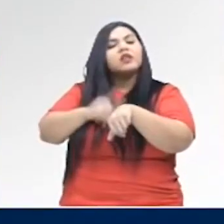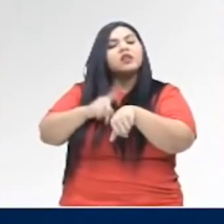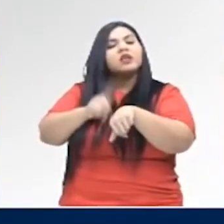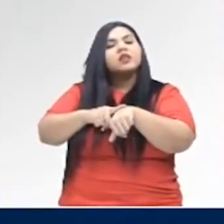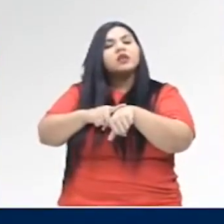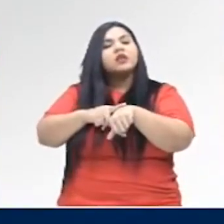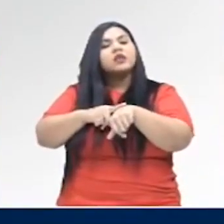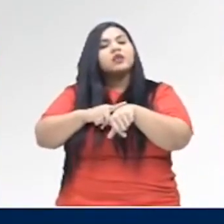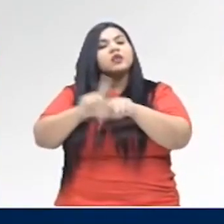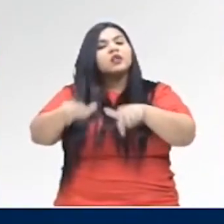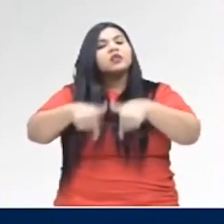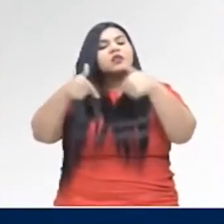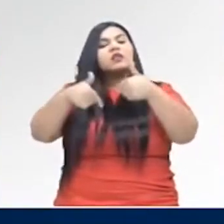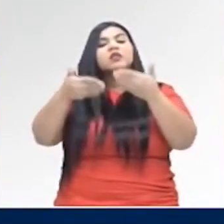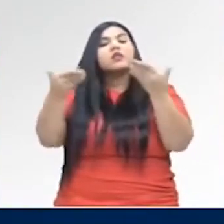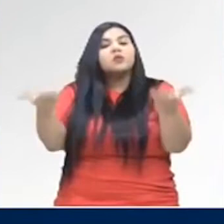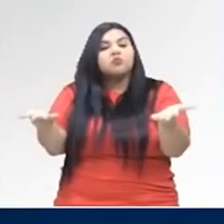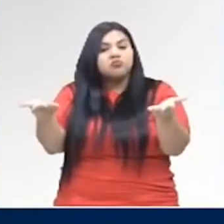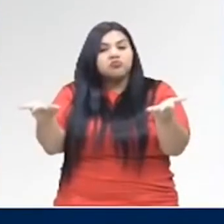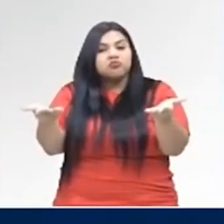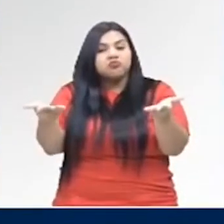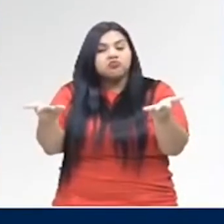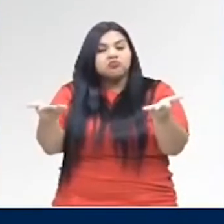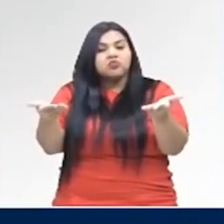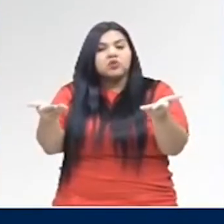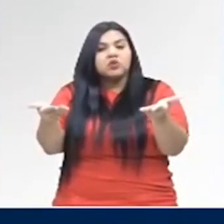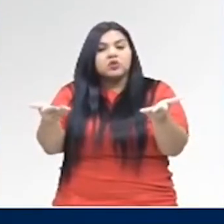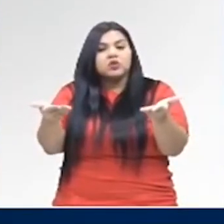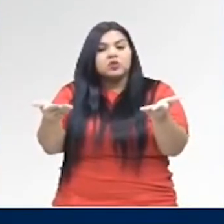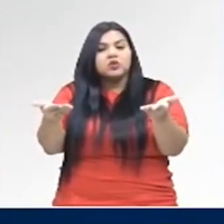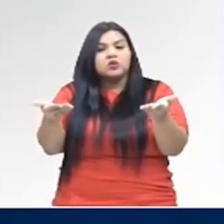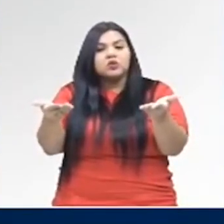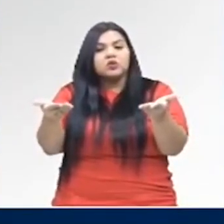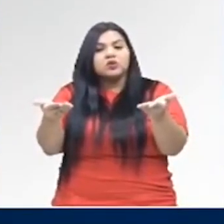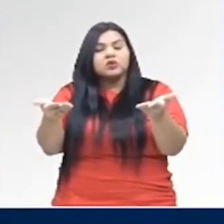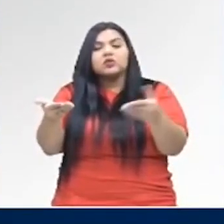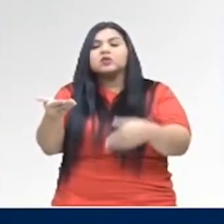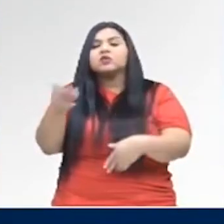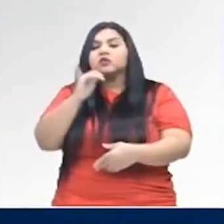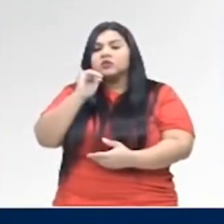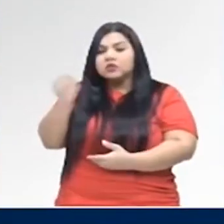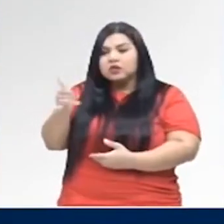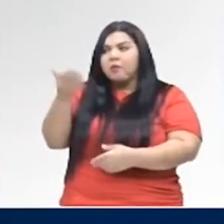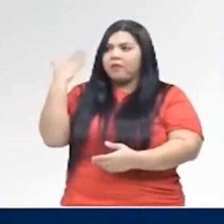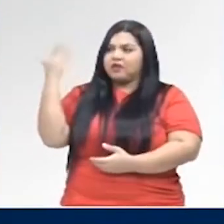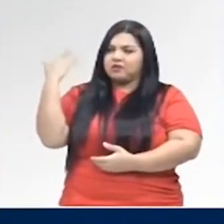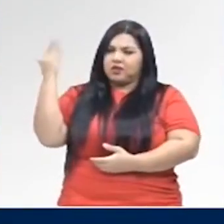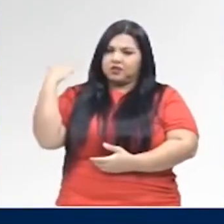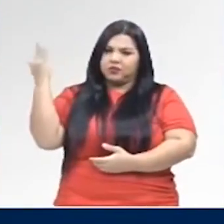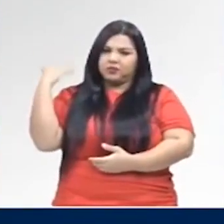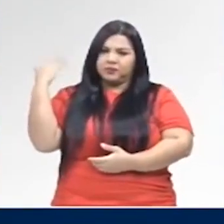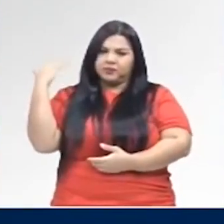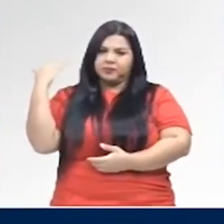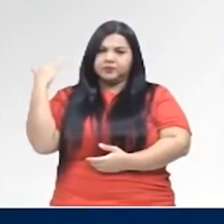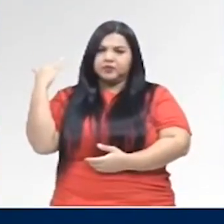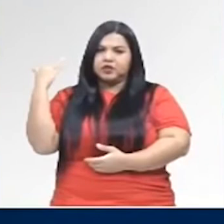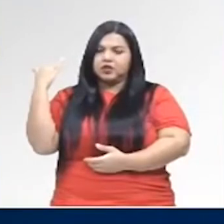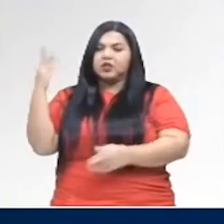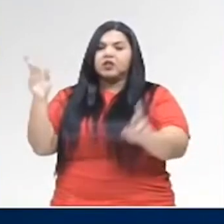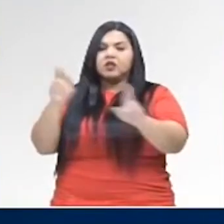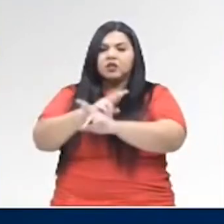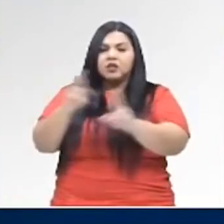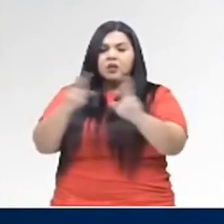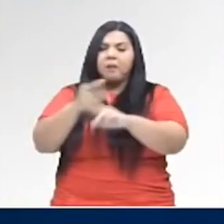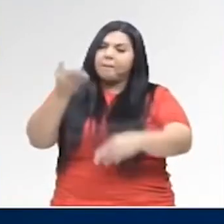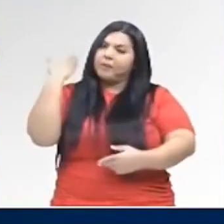situada essa ação em que momento? Em que momento se deu essa ação? Disse. No passado, certo? Então, em relação ao tempo, é um tempo